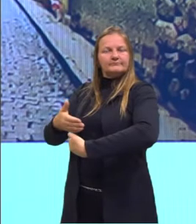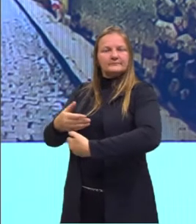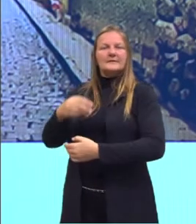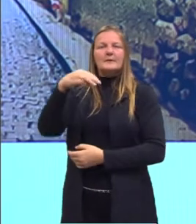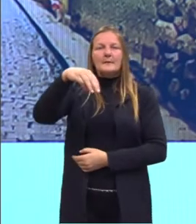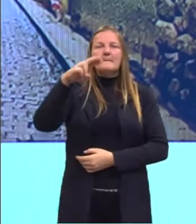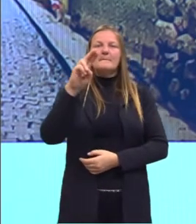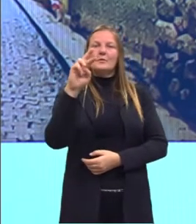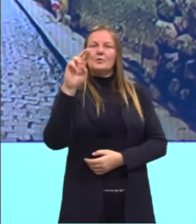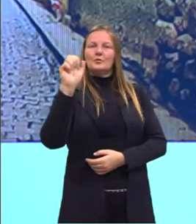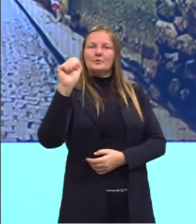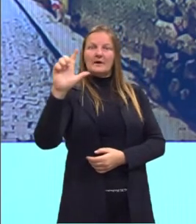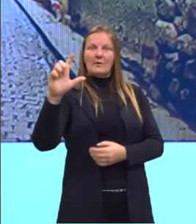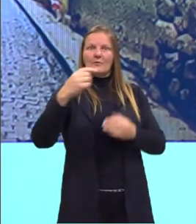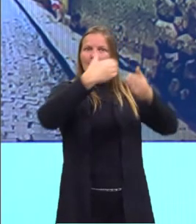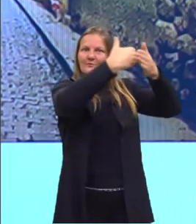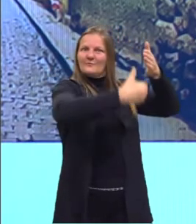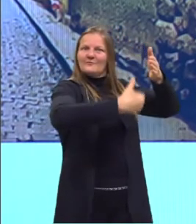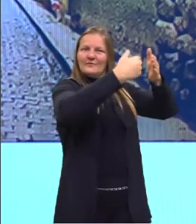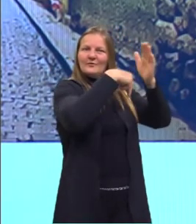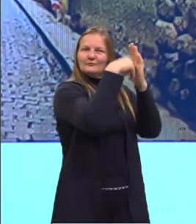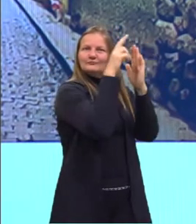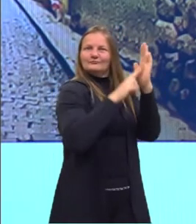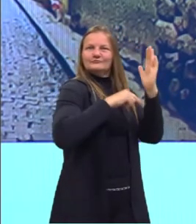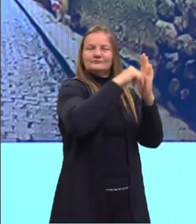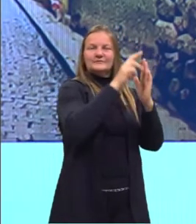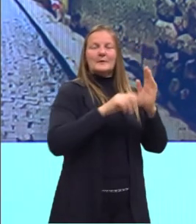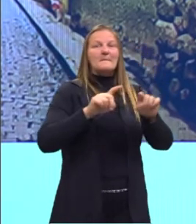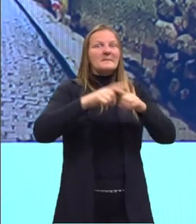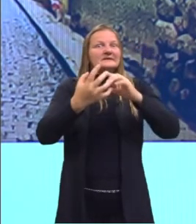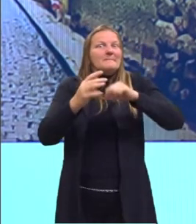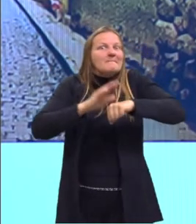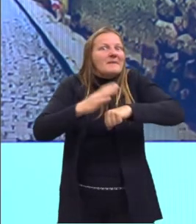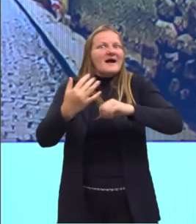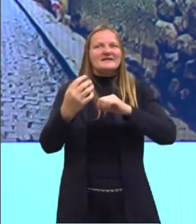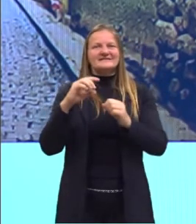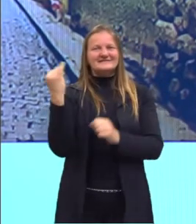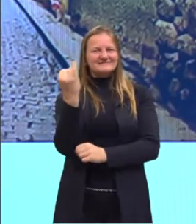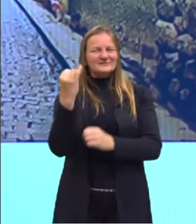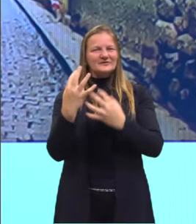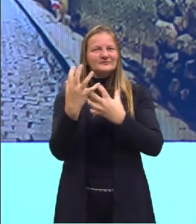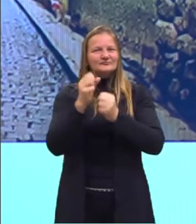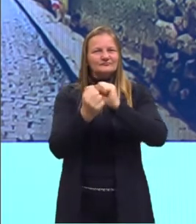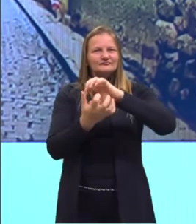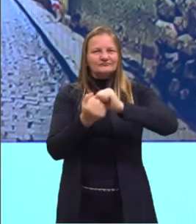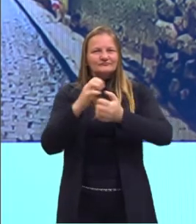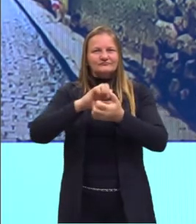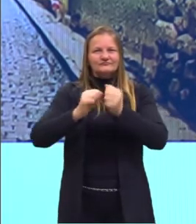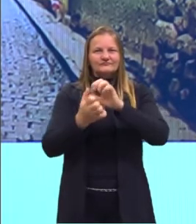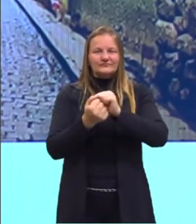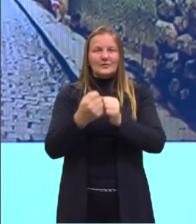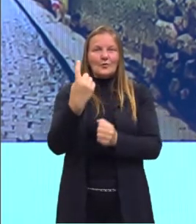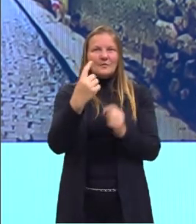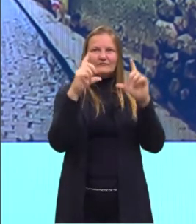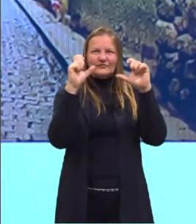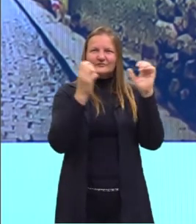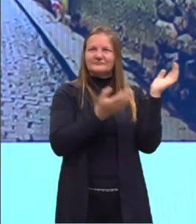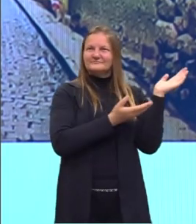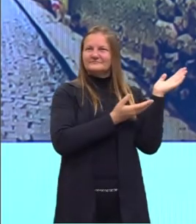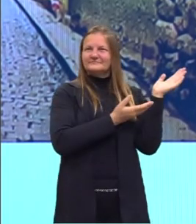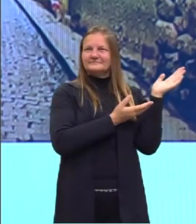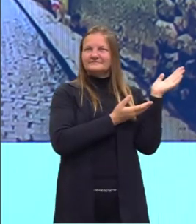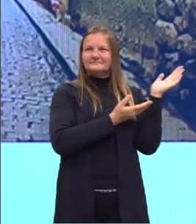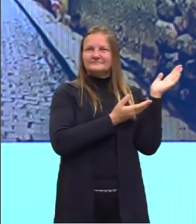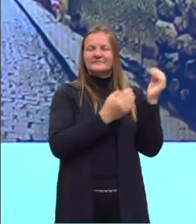mas o destaque aqui se dá para a pintura na cerâmica. E aí nós podemos observar que essa imagem de uma cerâmica inca